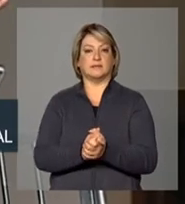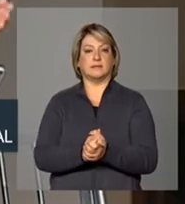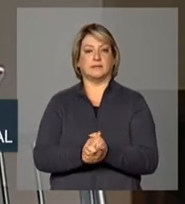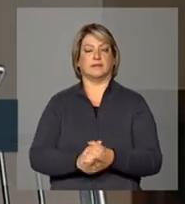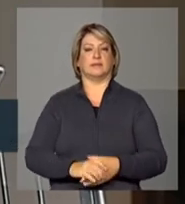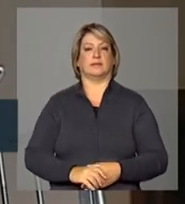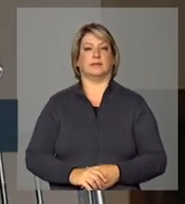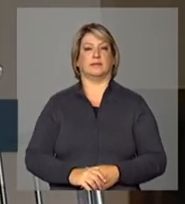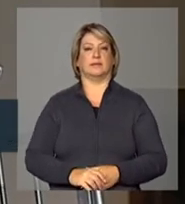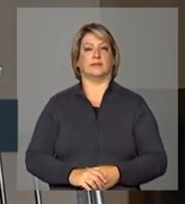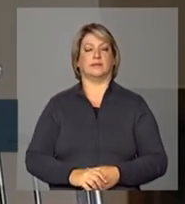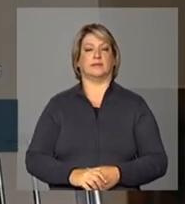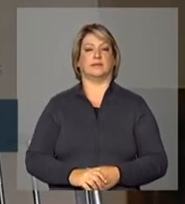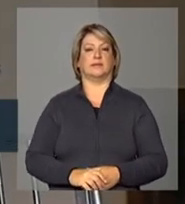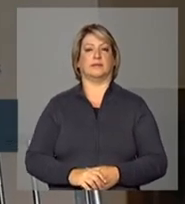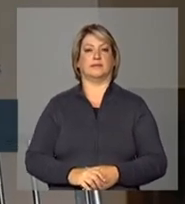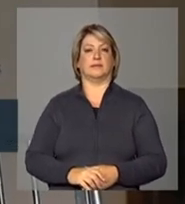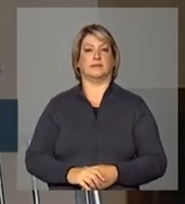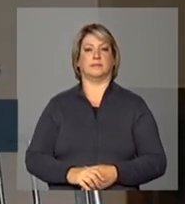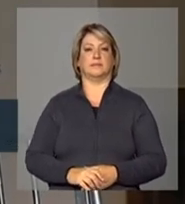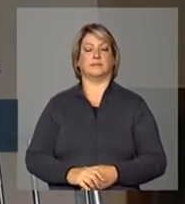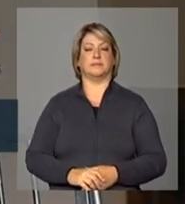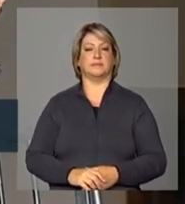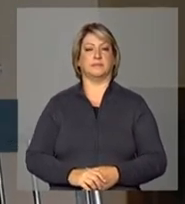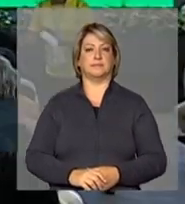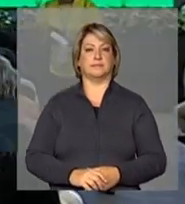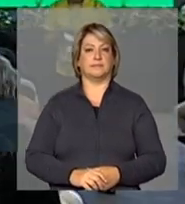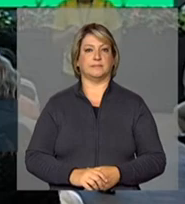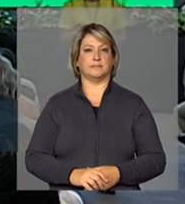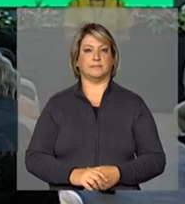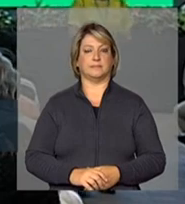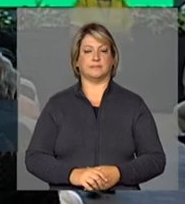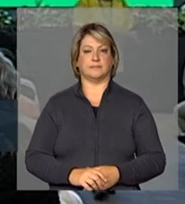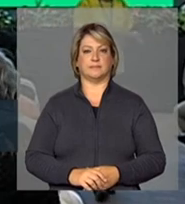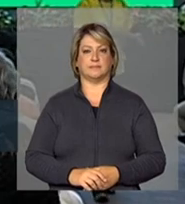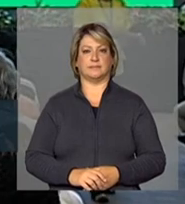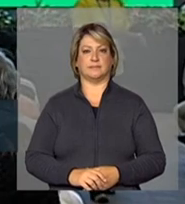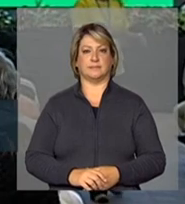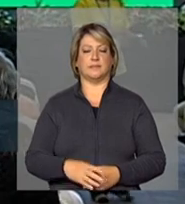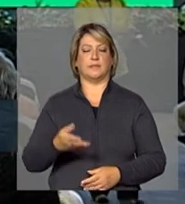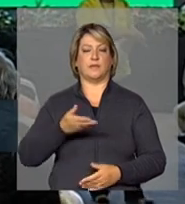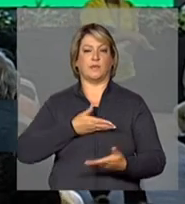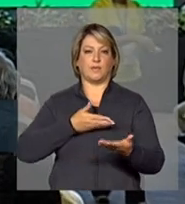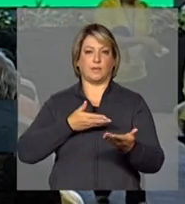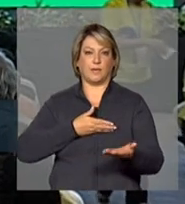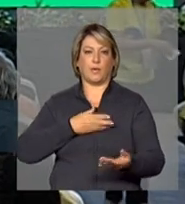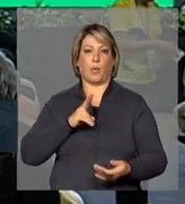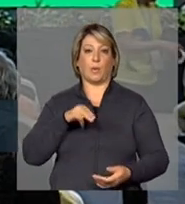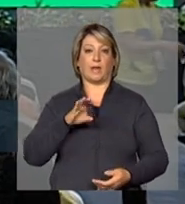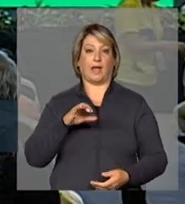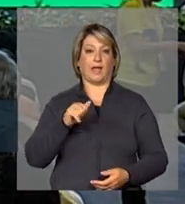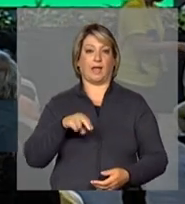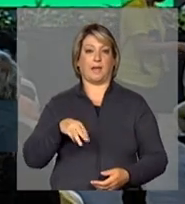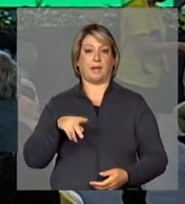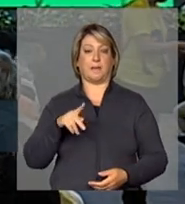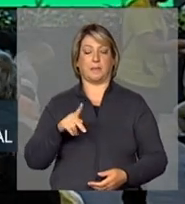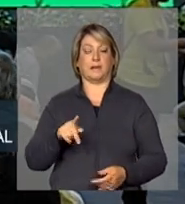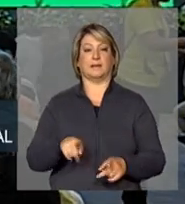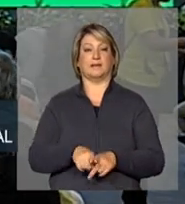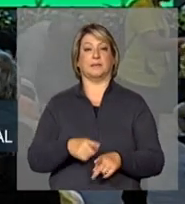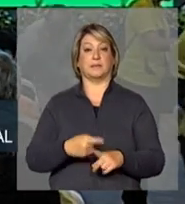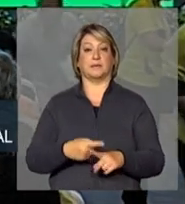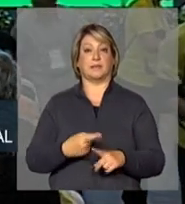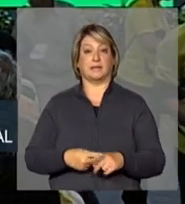colega de Unicamp, porque também temos